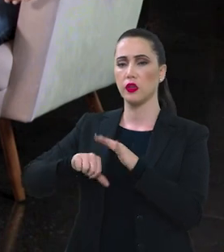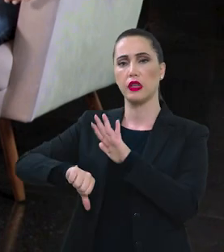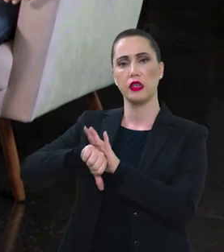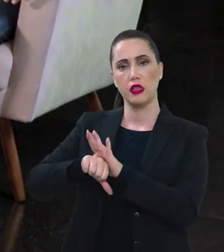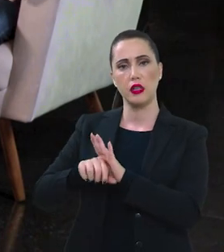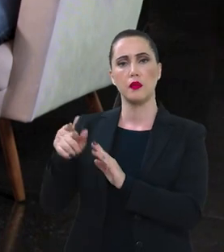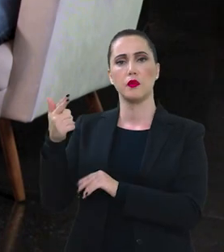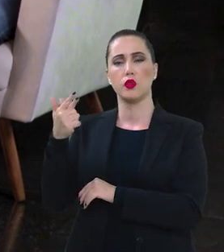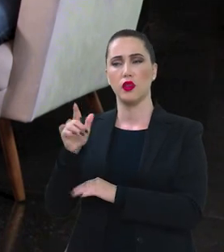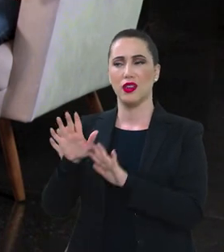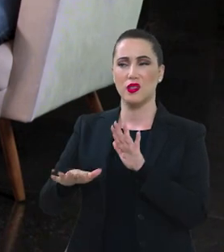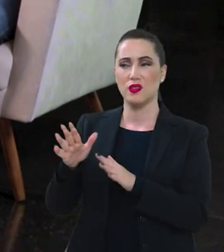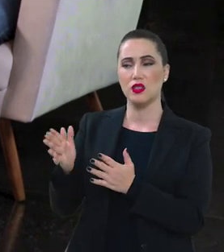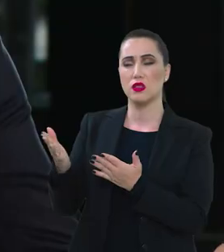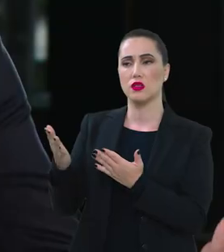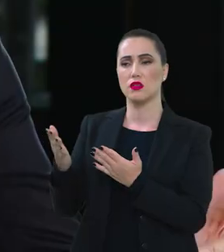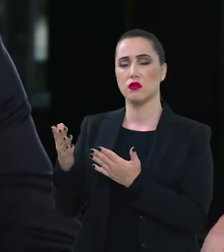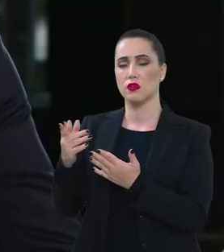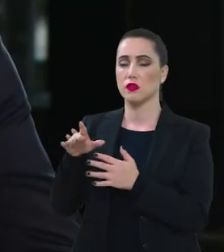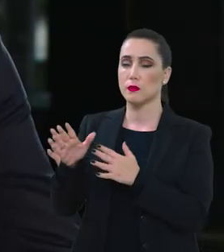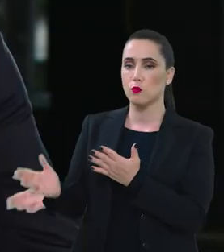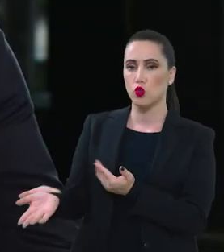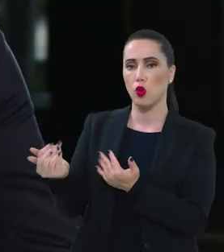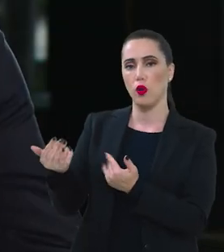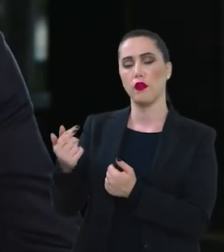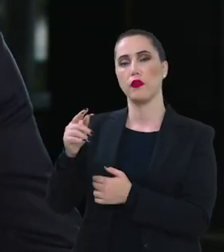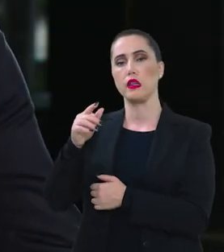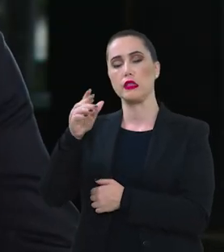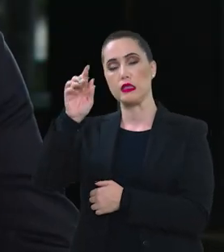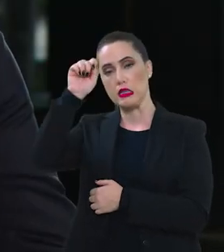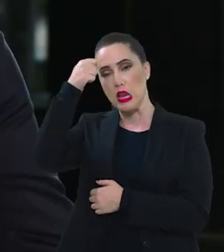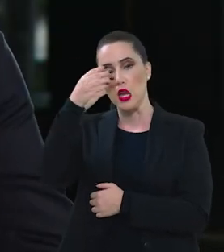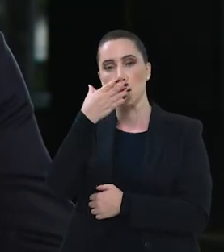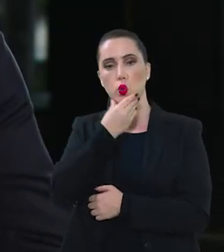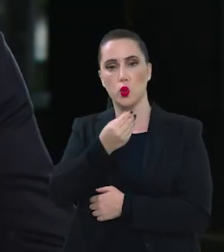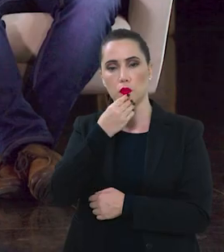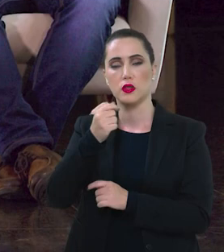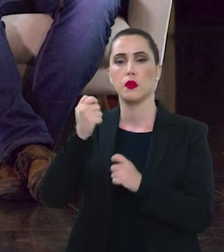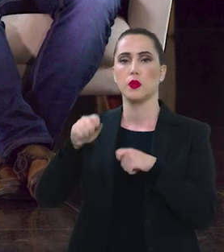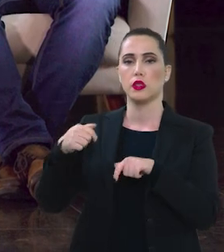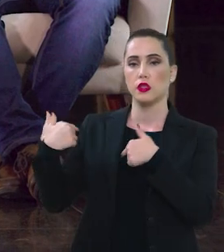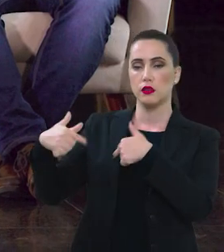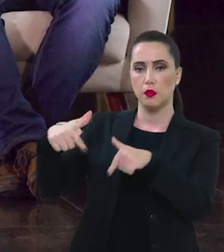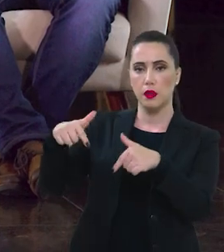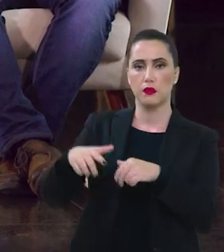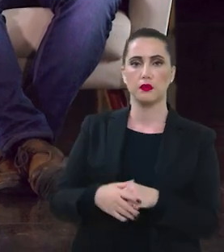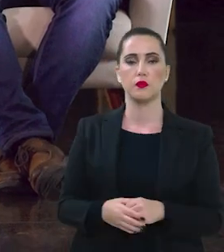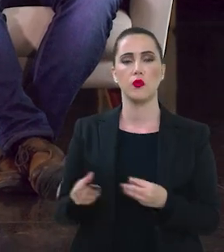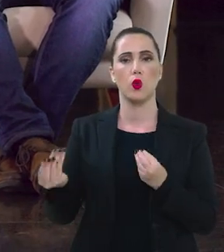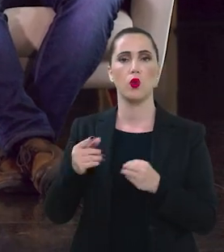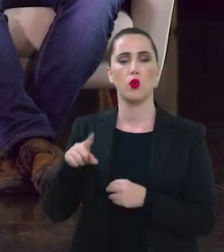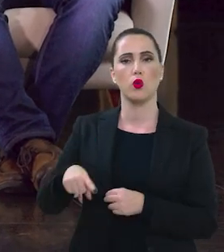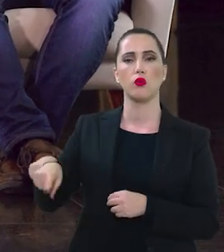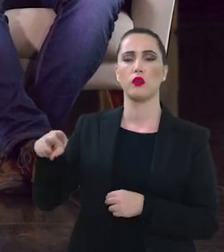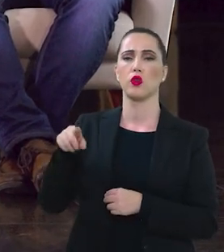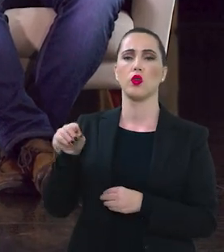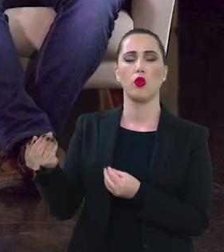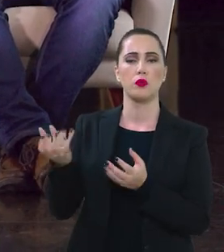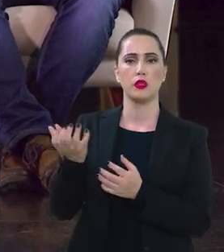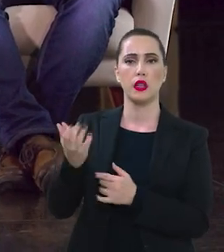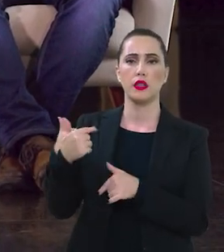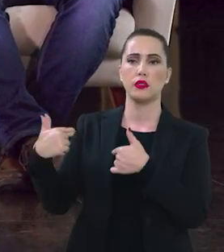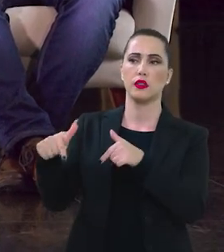ao crime e geralmente são jovens, negros, homens, que poderiam estar na força de trabalho e no mercado de trabalho. Como é que vocês